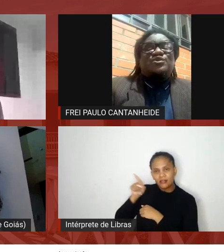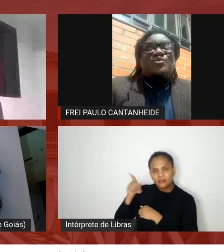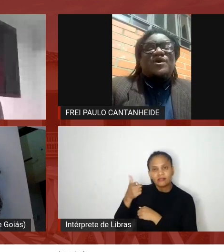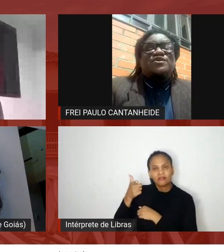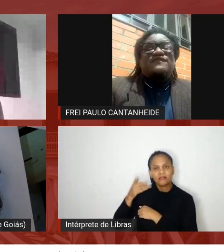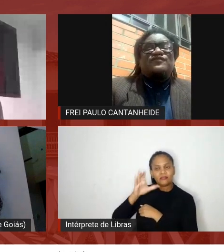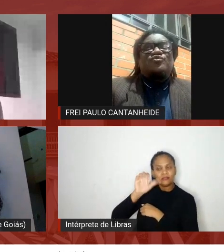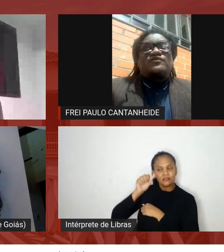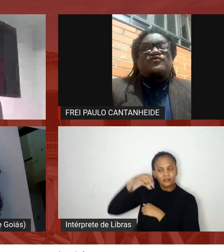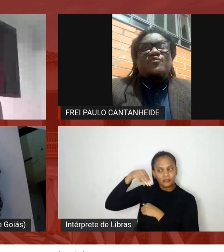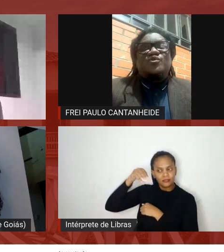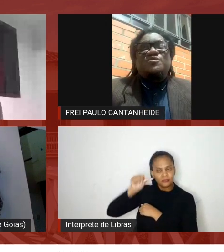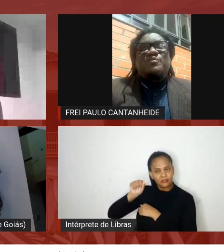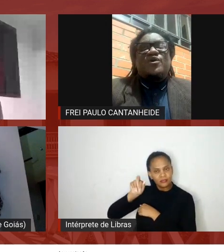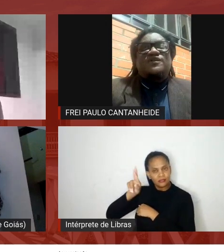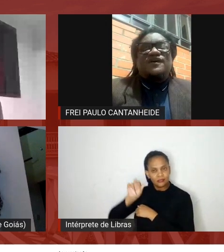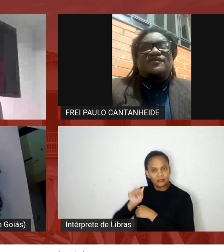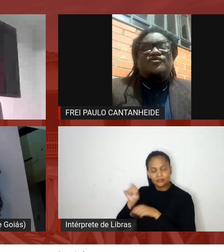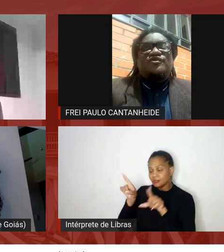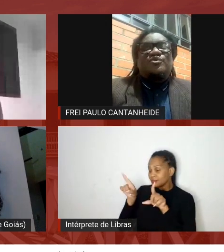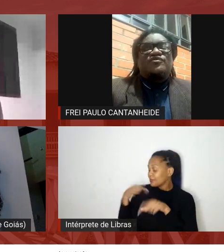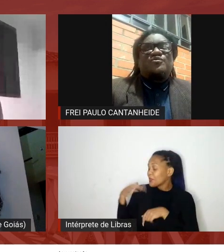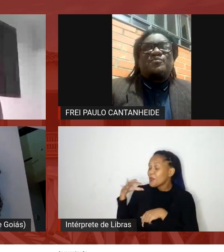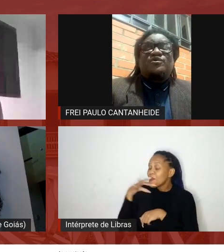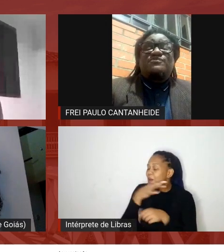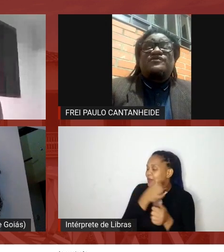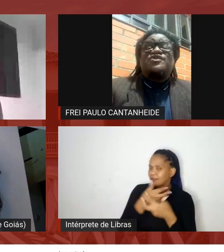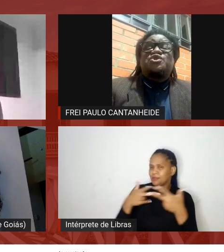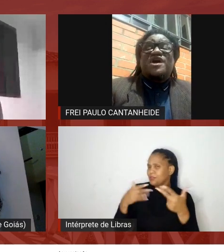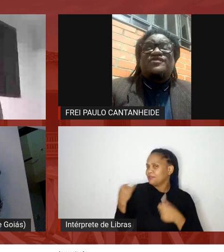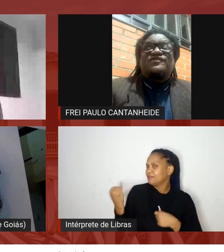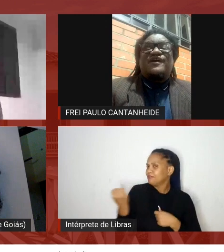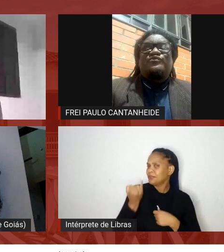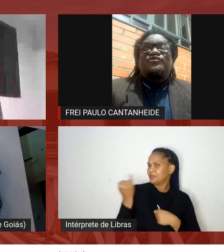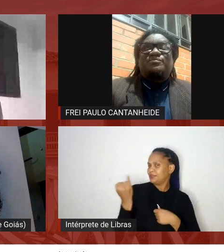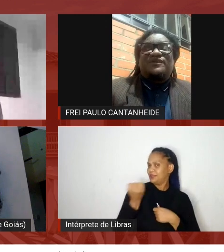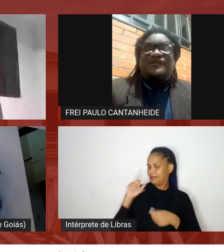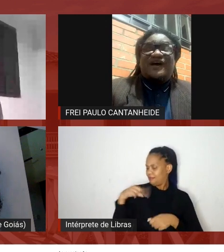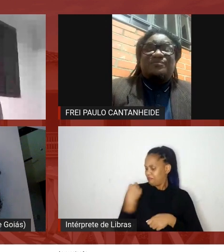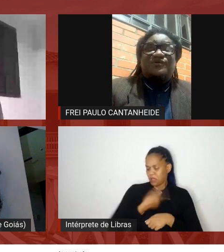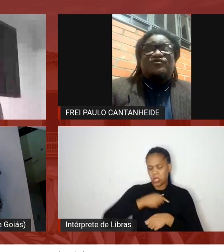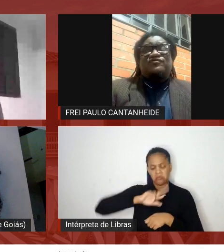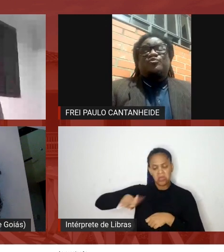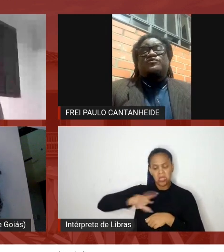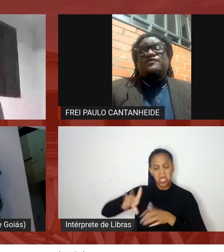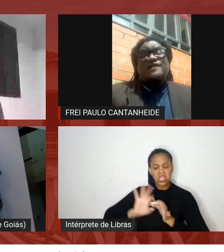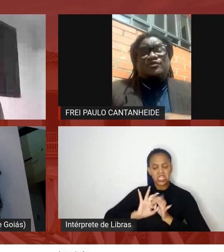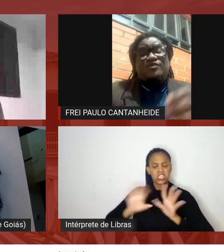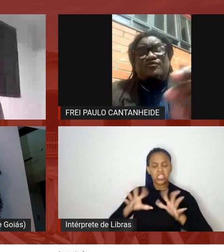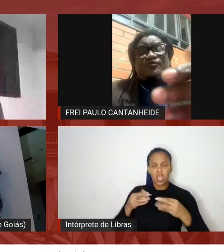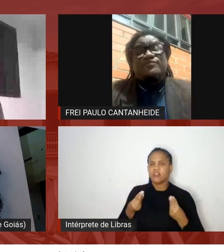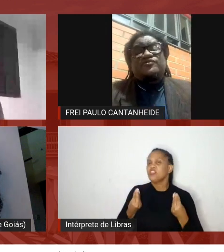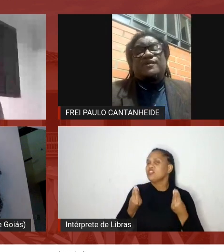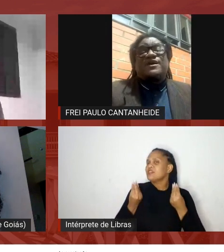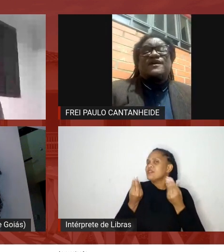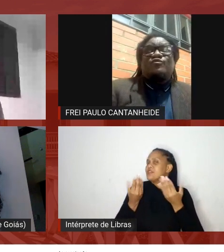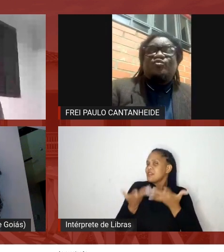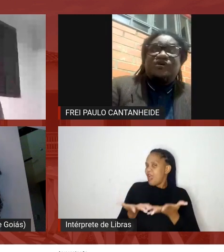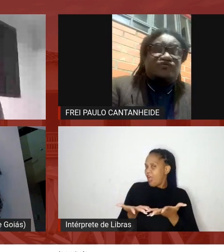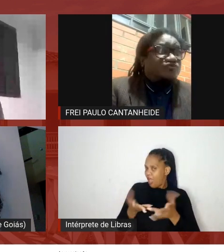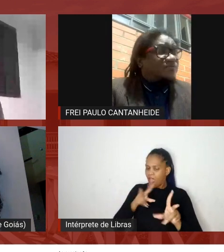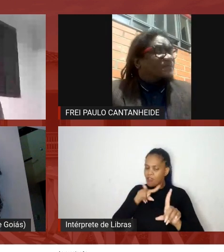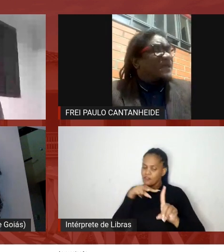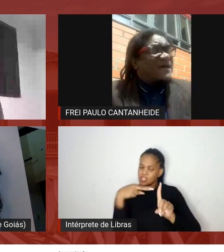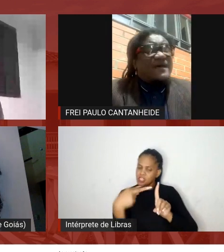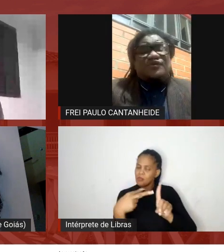então eu acho que essas coisas são muito importantes nós não podemos deixar de dar visibilidade dessas coisas claro que nós não vamos trabalhar